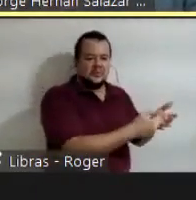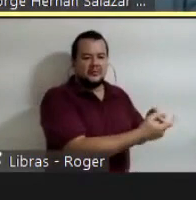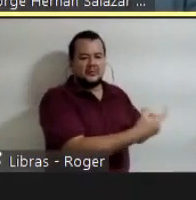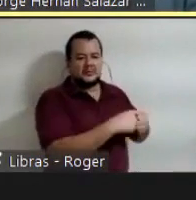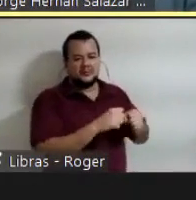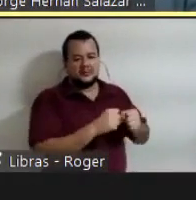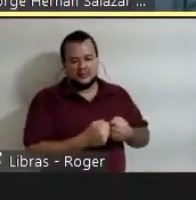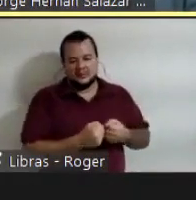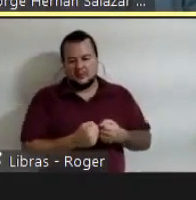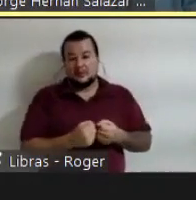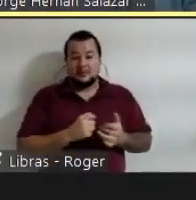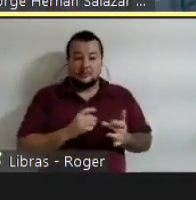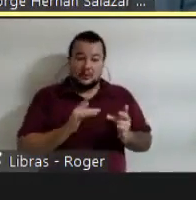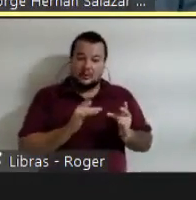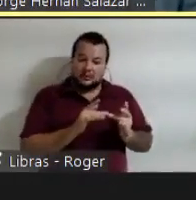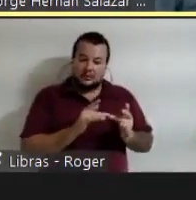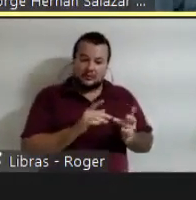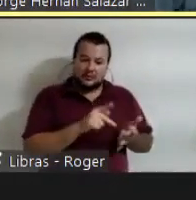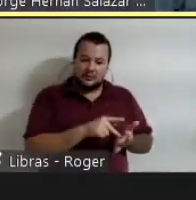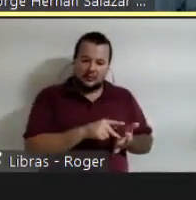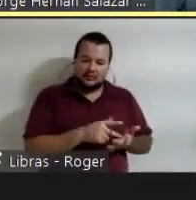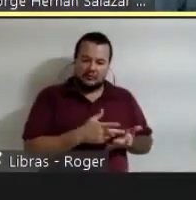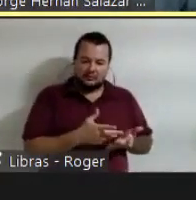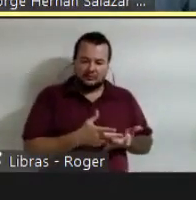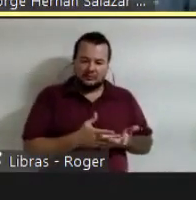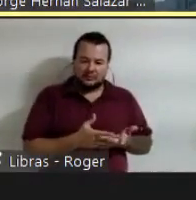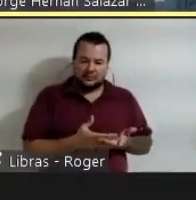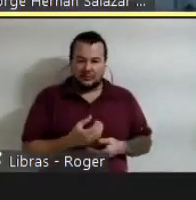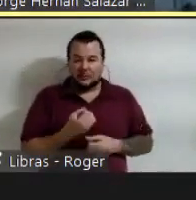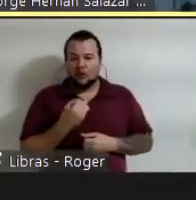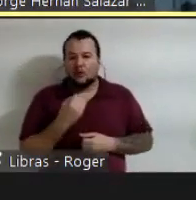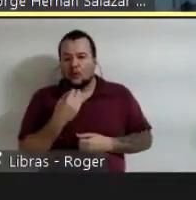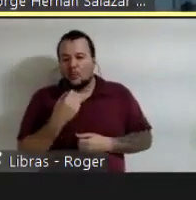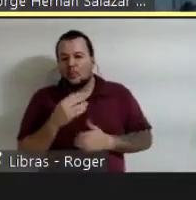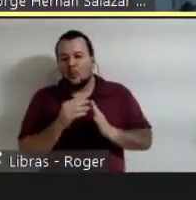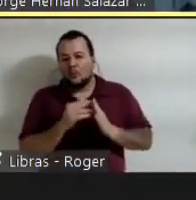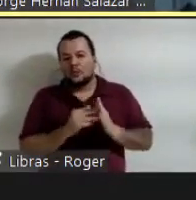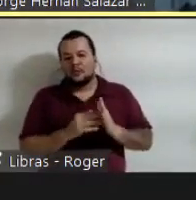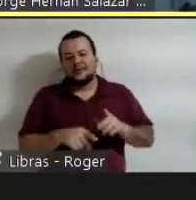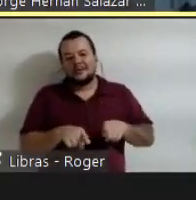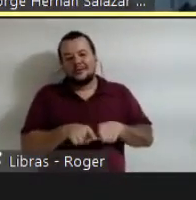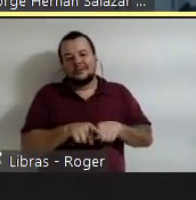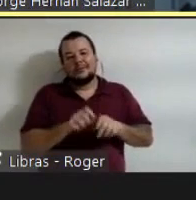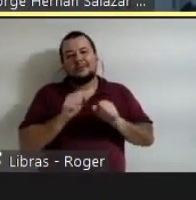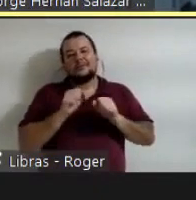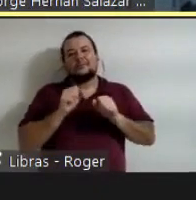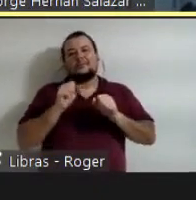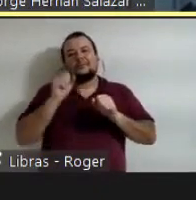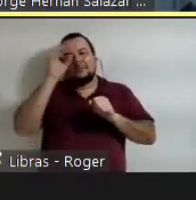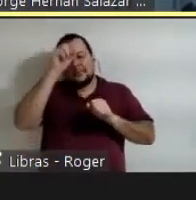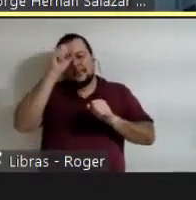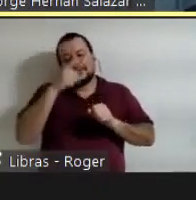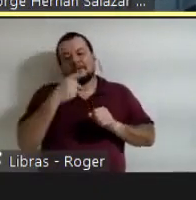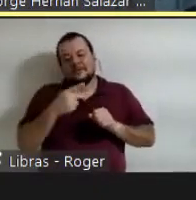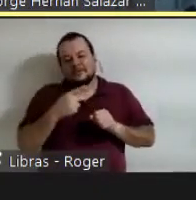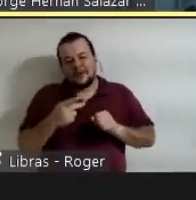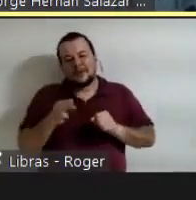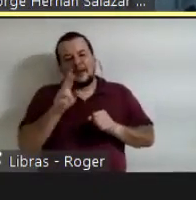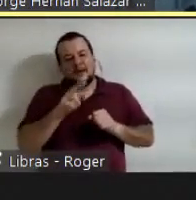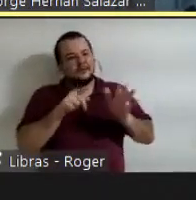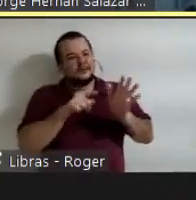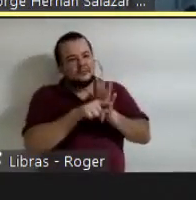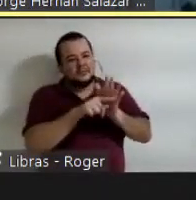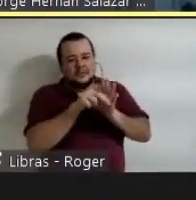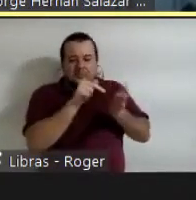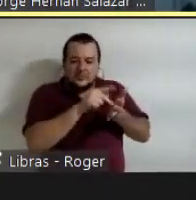Podemos enriquecer nossos cursos com perguntas autênticas. O aprendizaje autônomo não significa nada